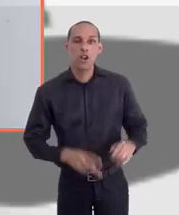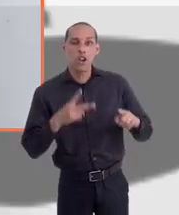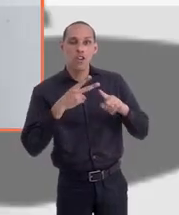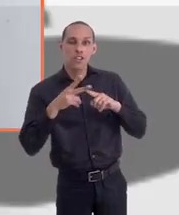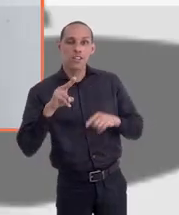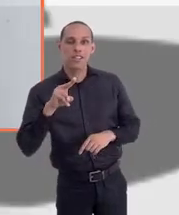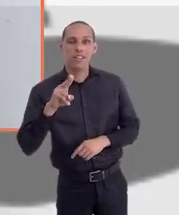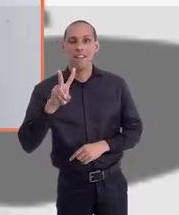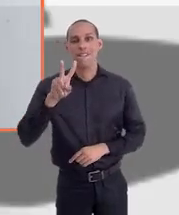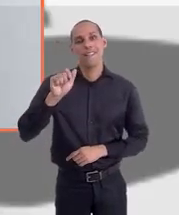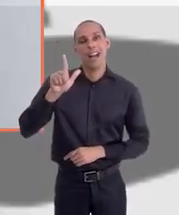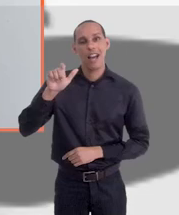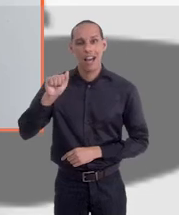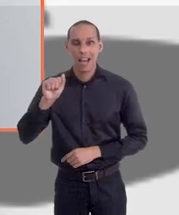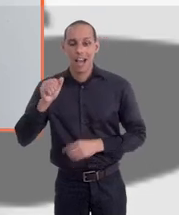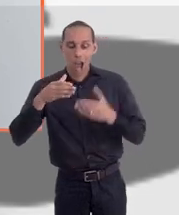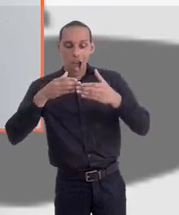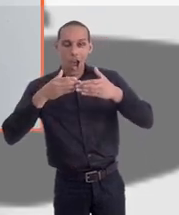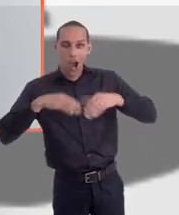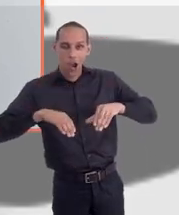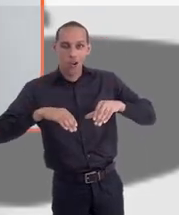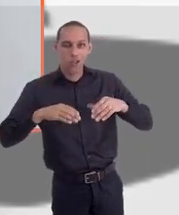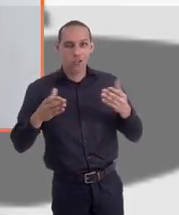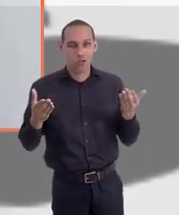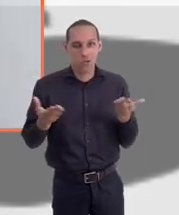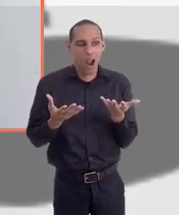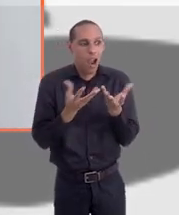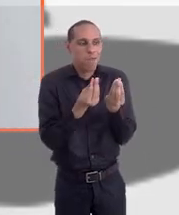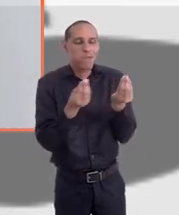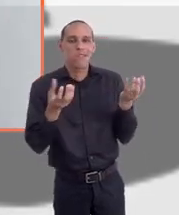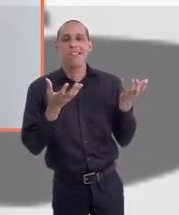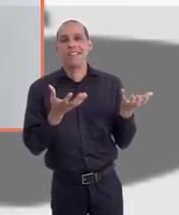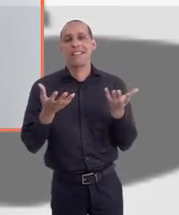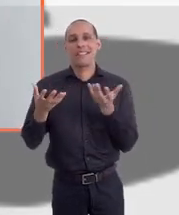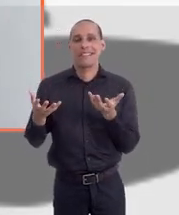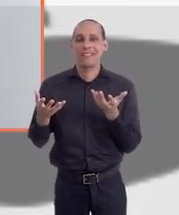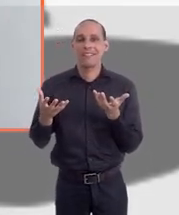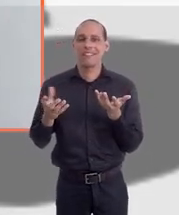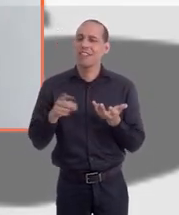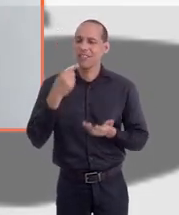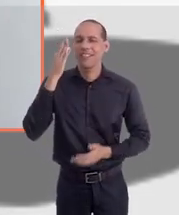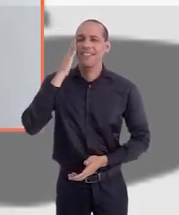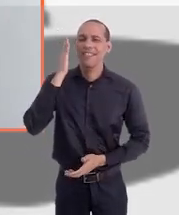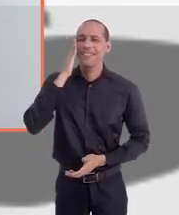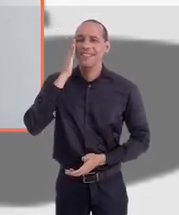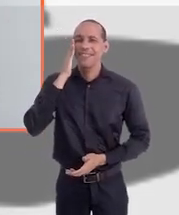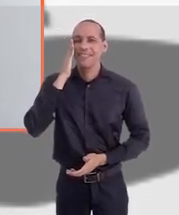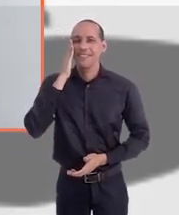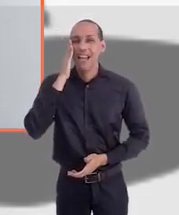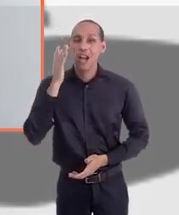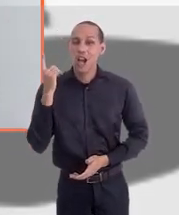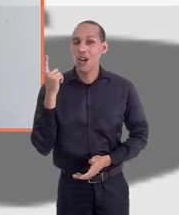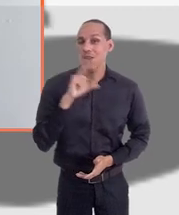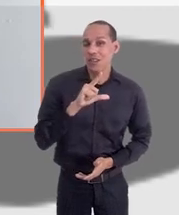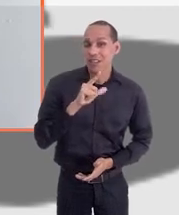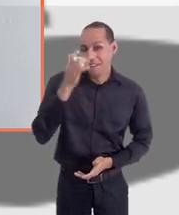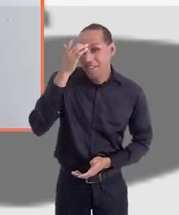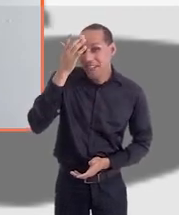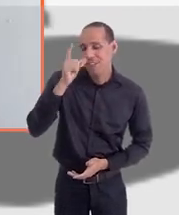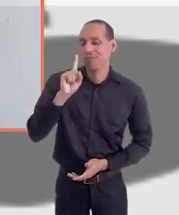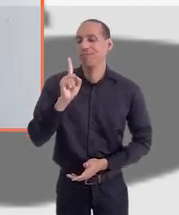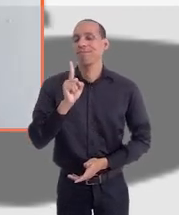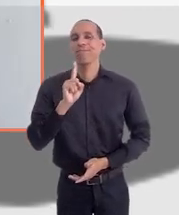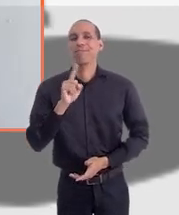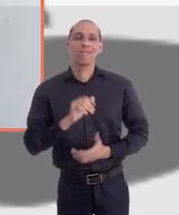Conquistar uma vaga em um concurso público é o objetivo de muita gente. Nós sabemos que o caminho para essa aprovação não